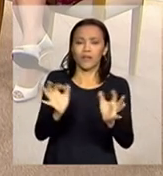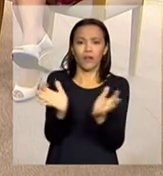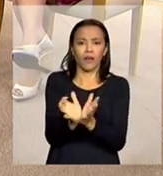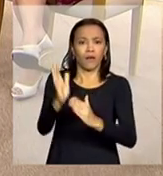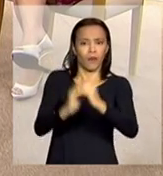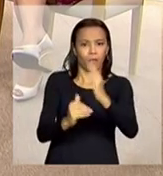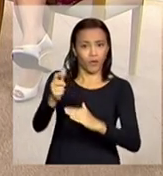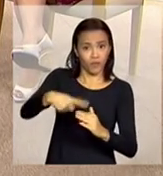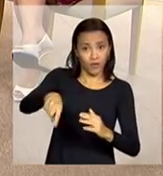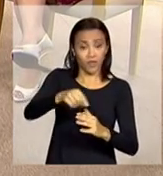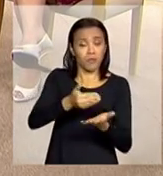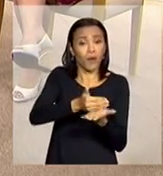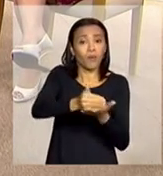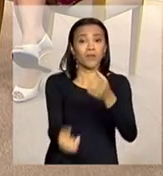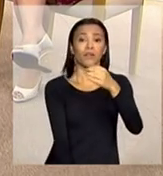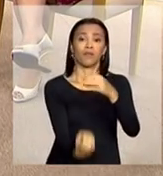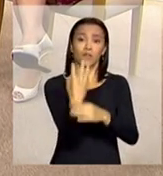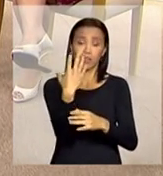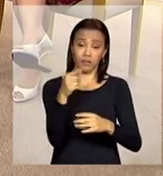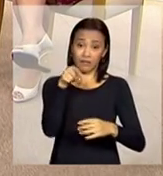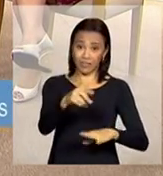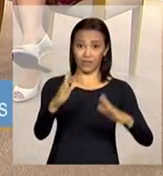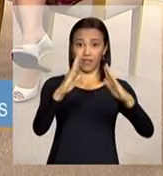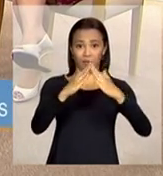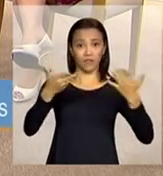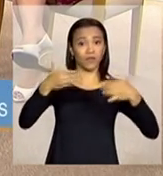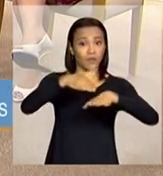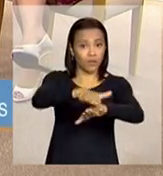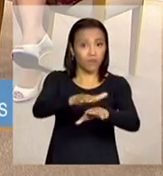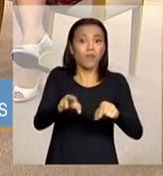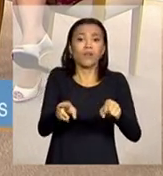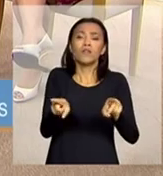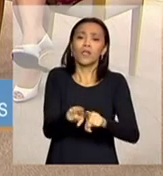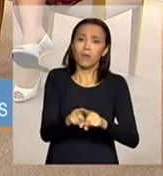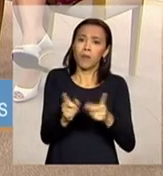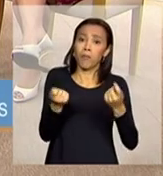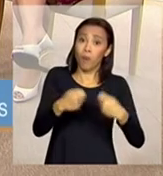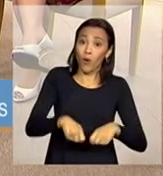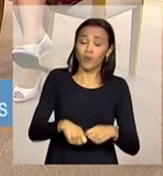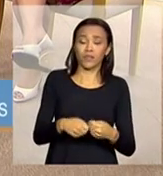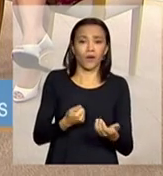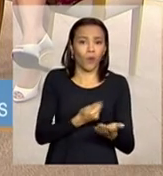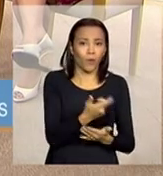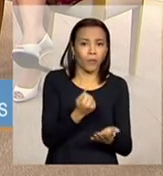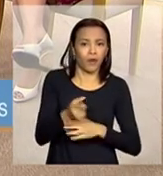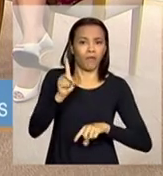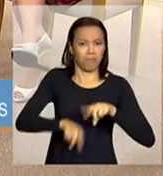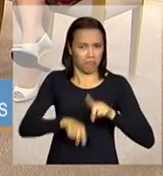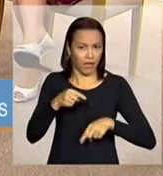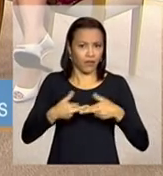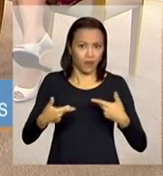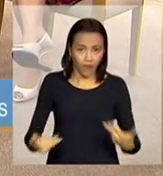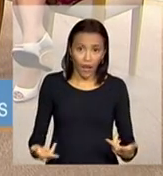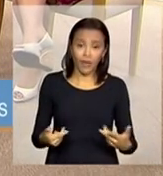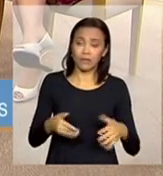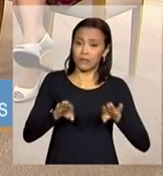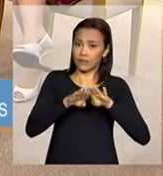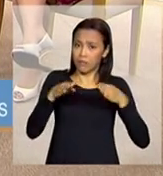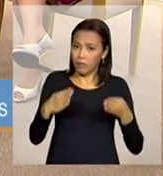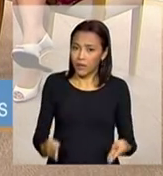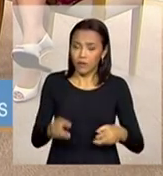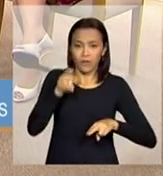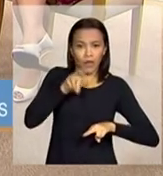implantação da residência inclusiva e possa também adquirir os equipamentos necessários o mobiliário para